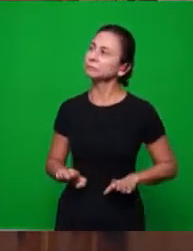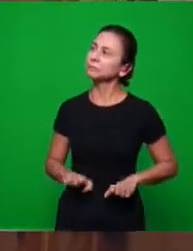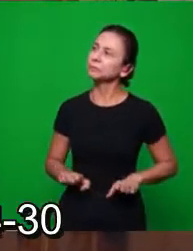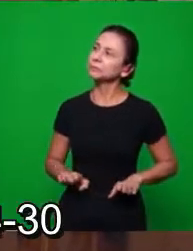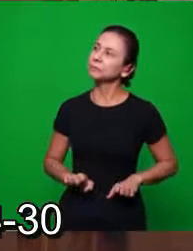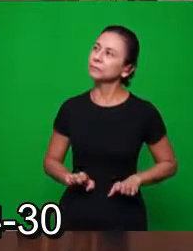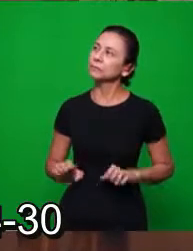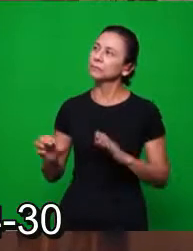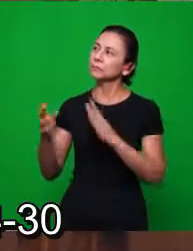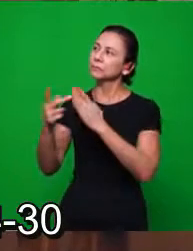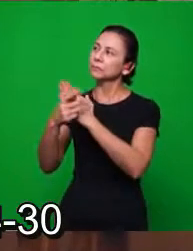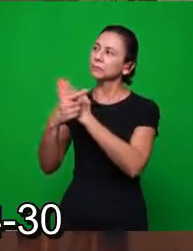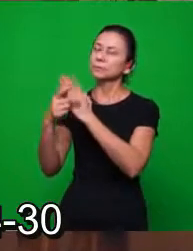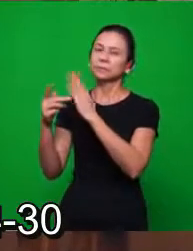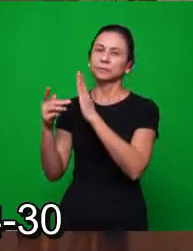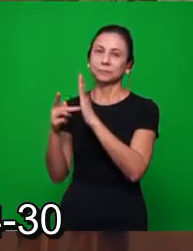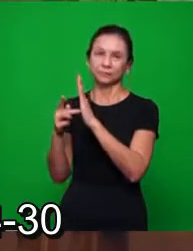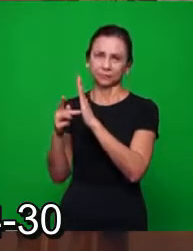A parábola está aqui.